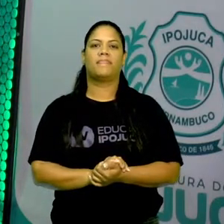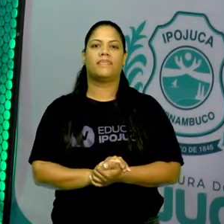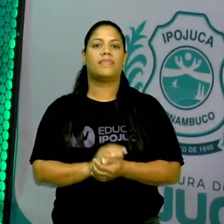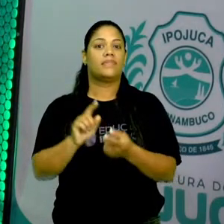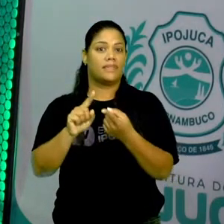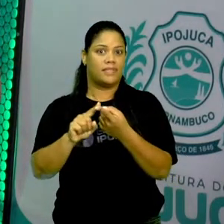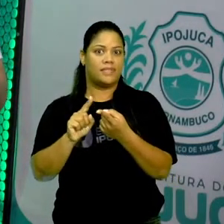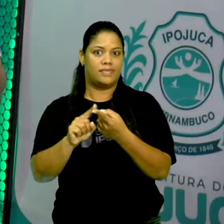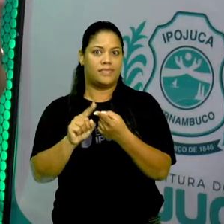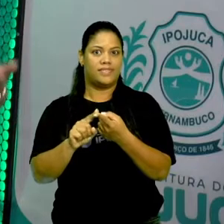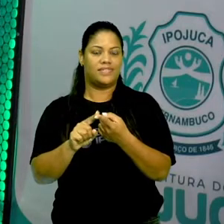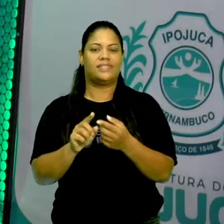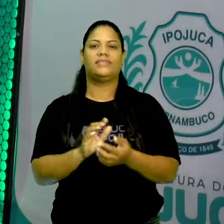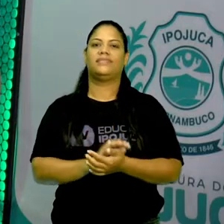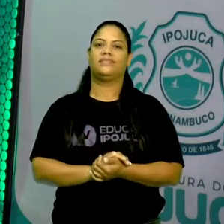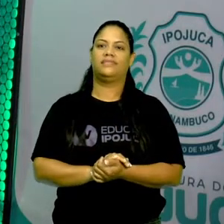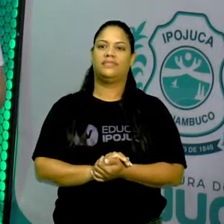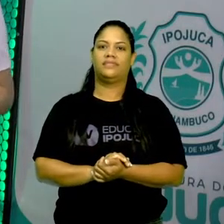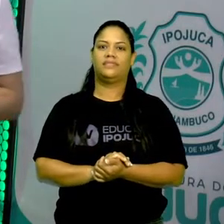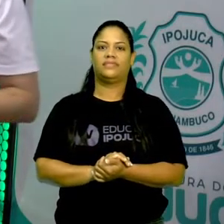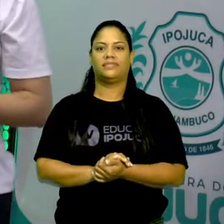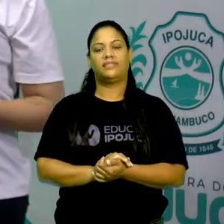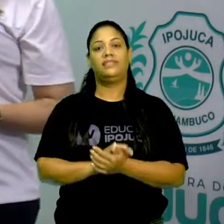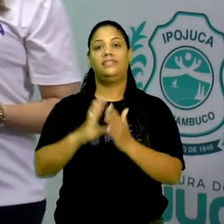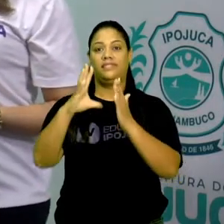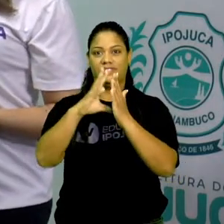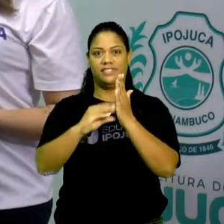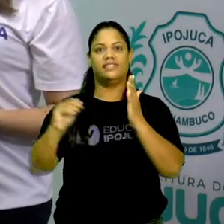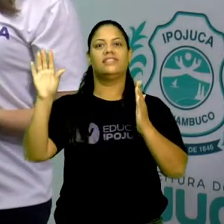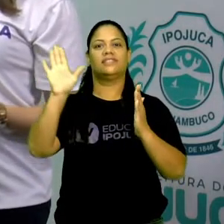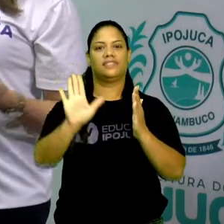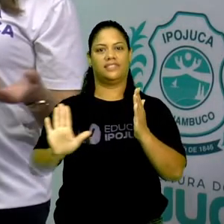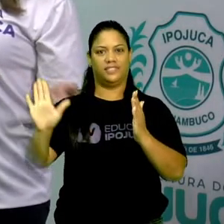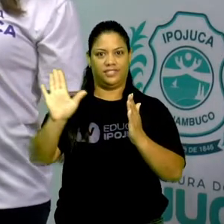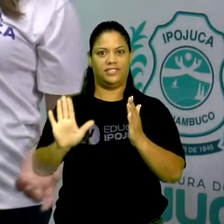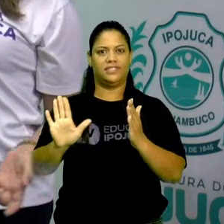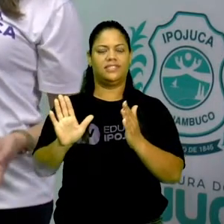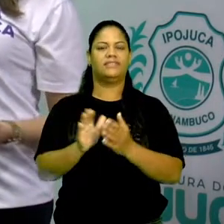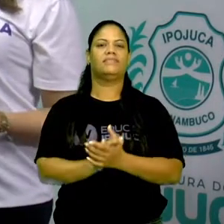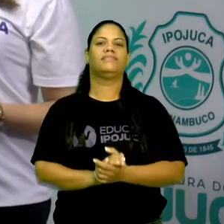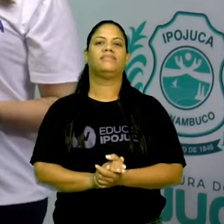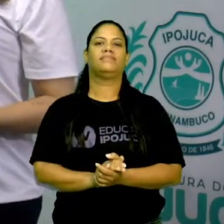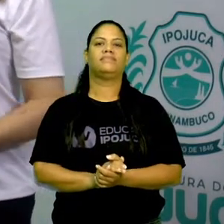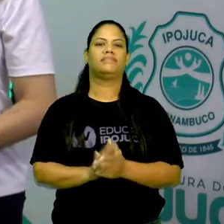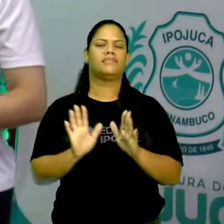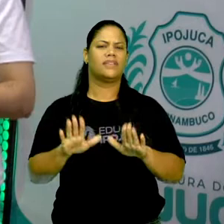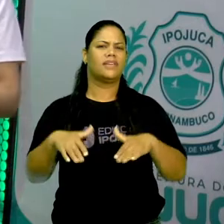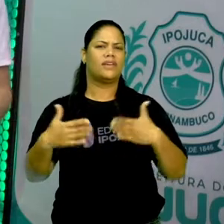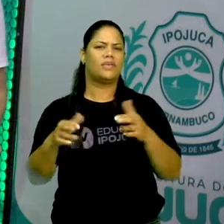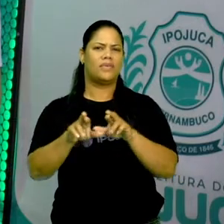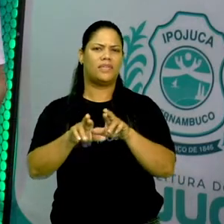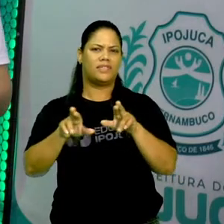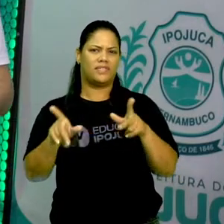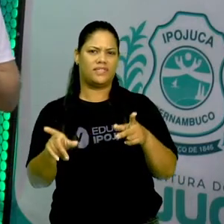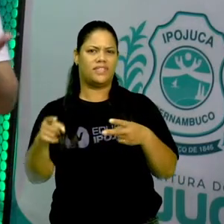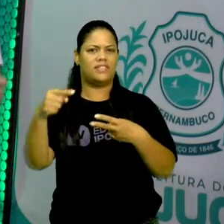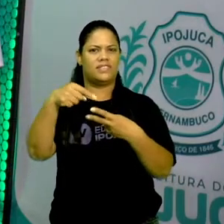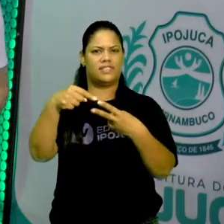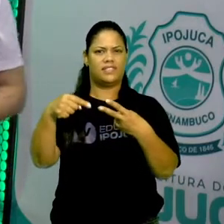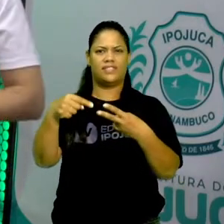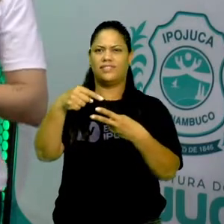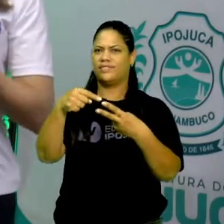também são tipos de intertextualidade. Então, vamos ver. Qual é a diferença, então,